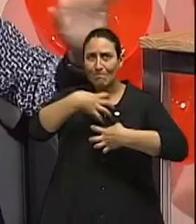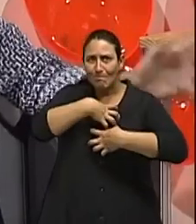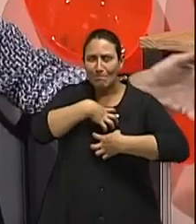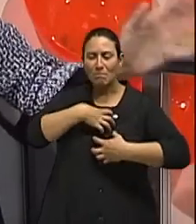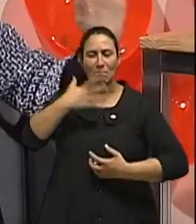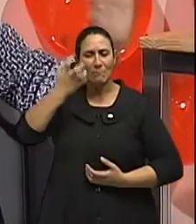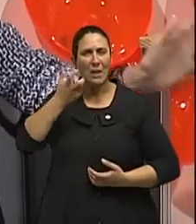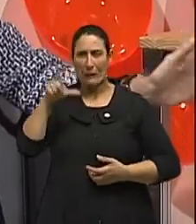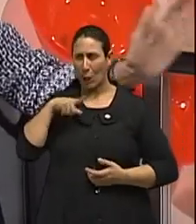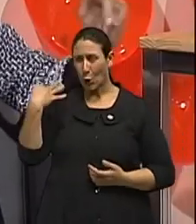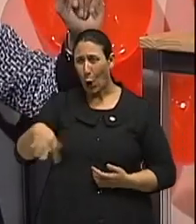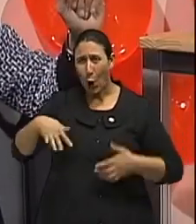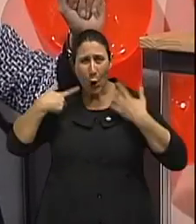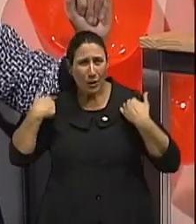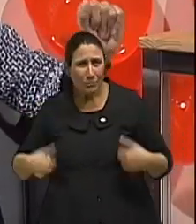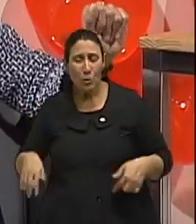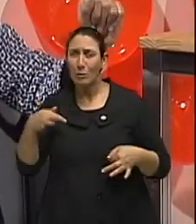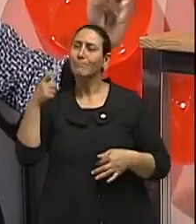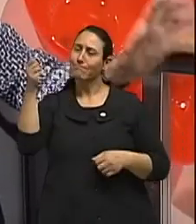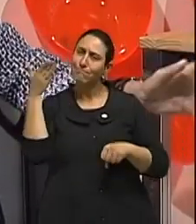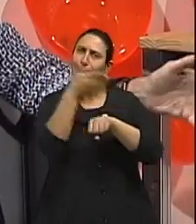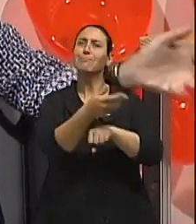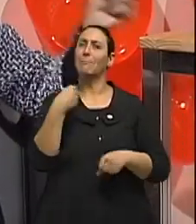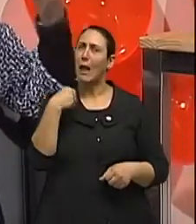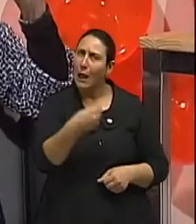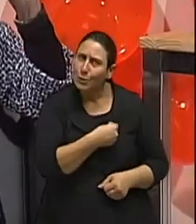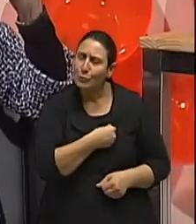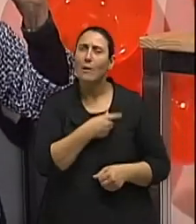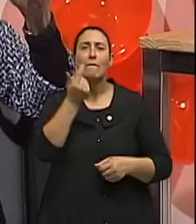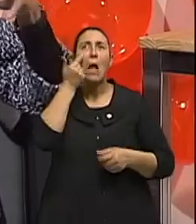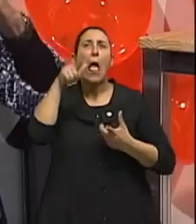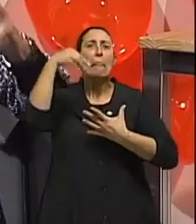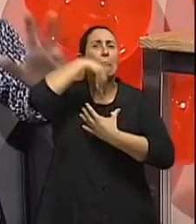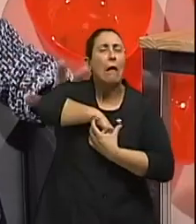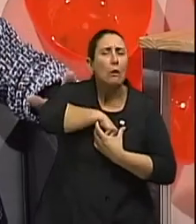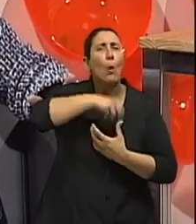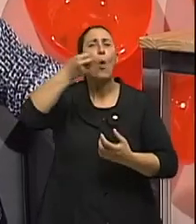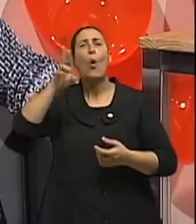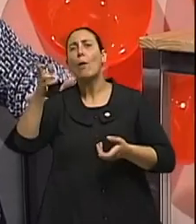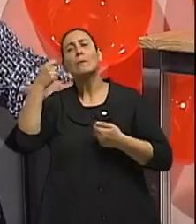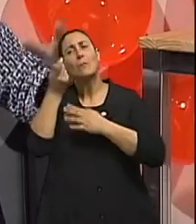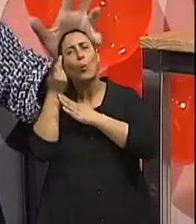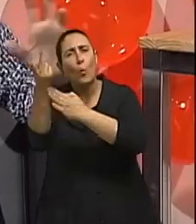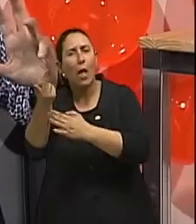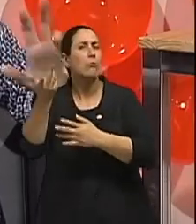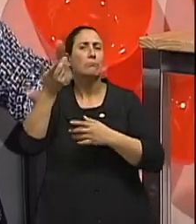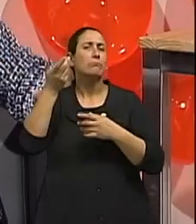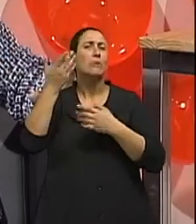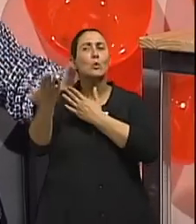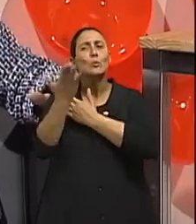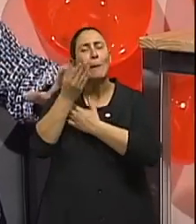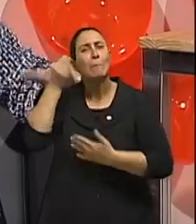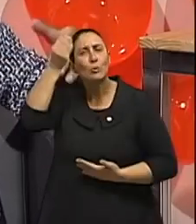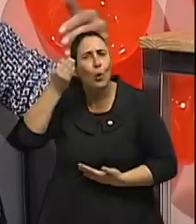tiver dor, definitivamente, primeiro, quer descartar com o seu médico para saber se tem alguma causa física. Ou se não, vá buscar ajuda profissional para trabalhar essa parte